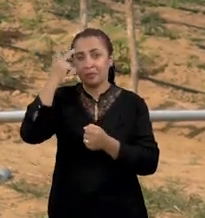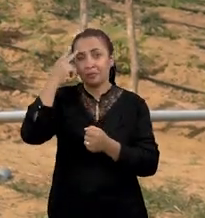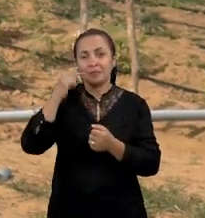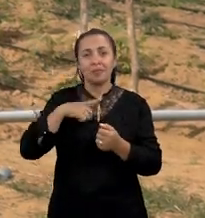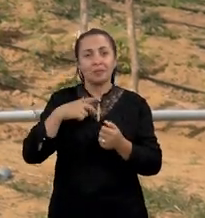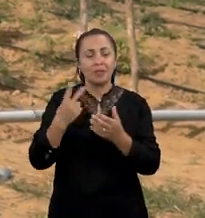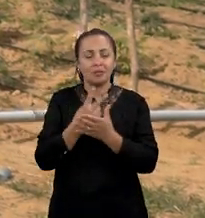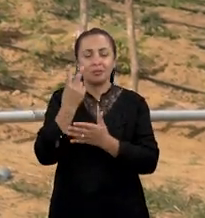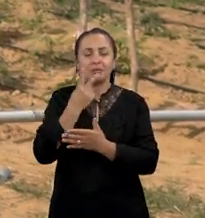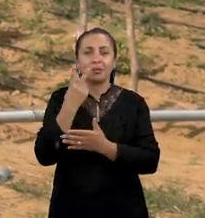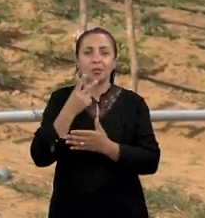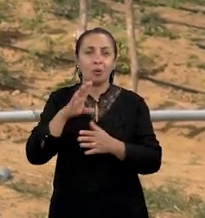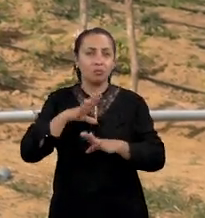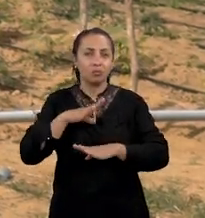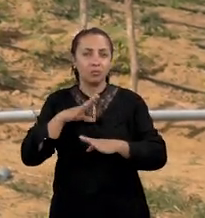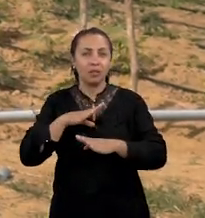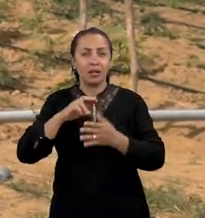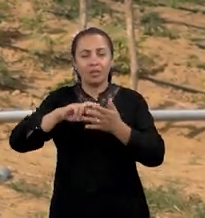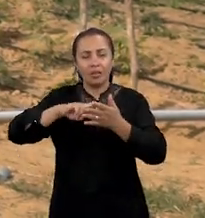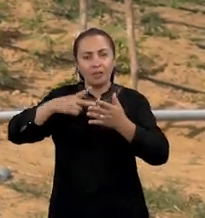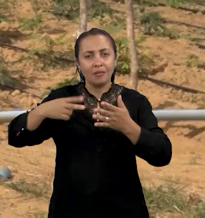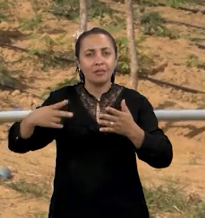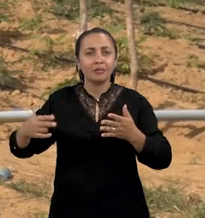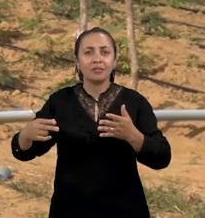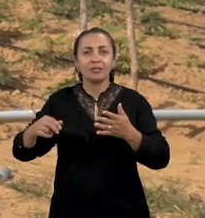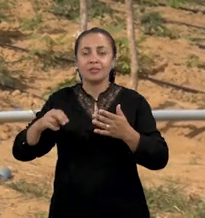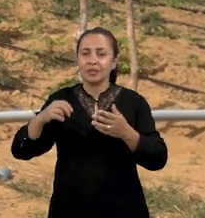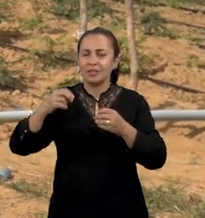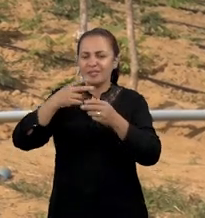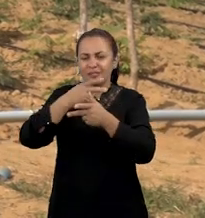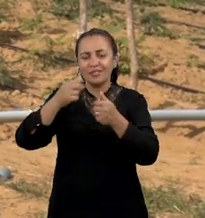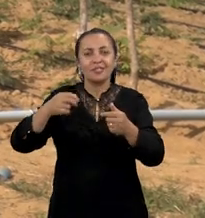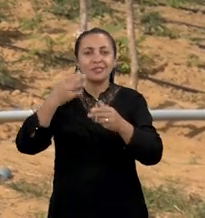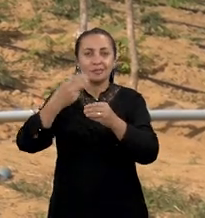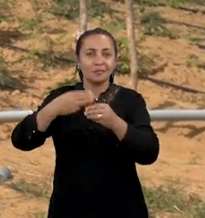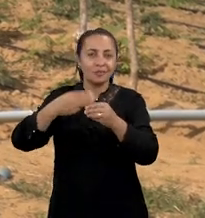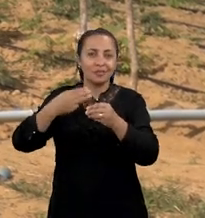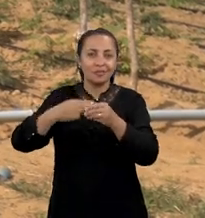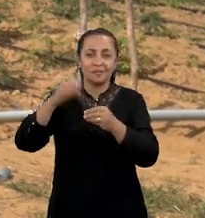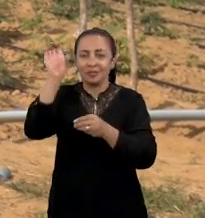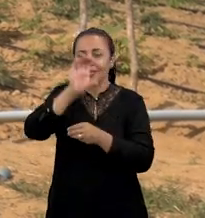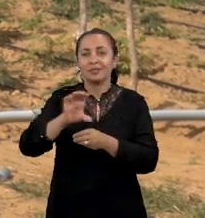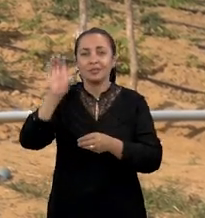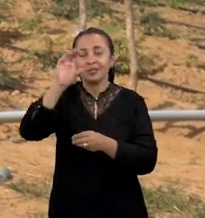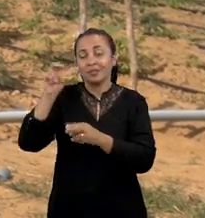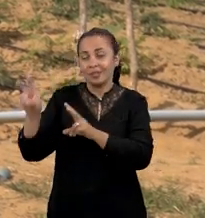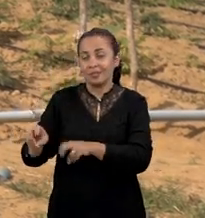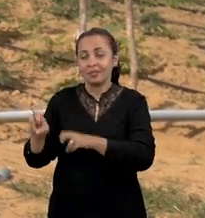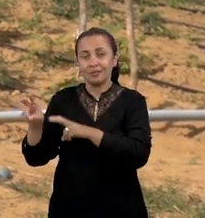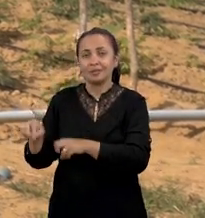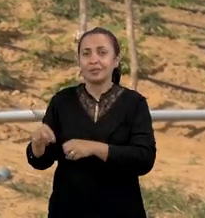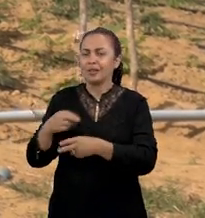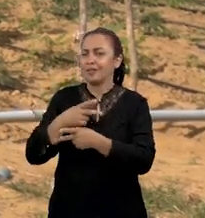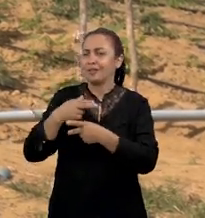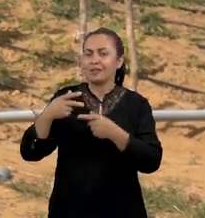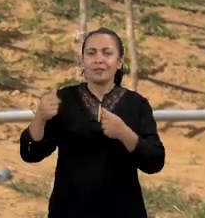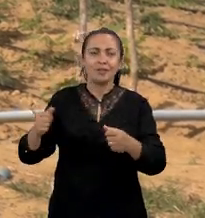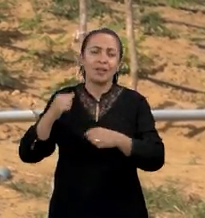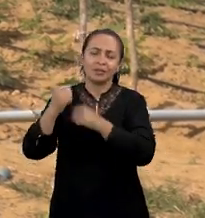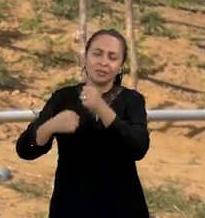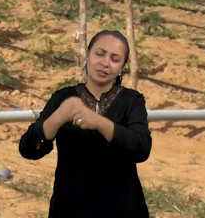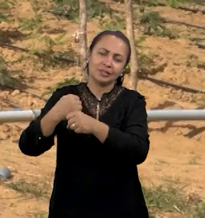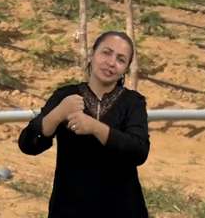validar o comportamento produtivo dessas variedades foram em vários municípios da região, nas fazendas dos produtores, em vários anos.